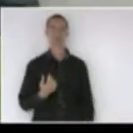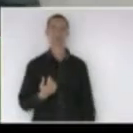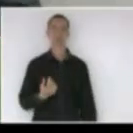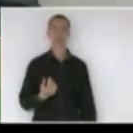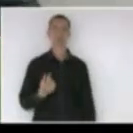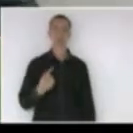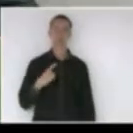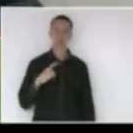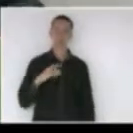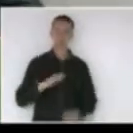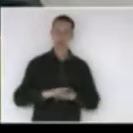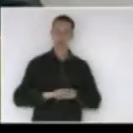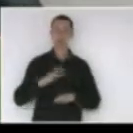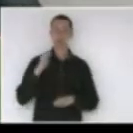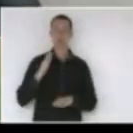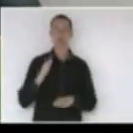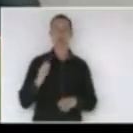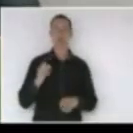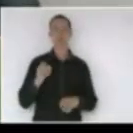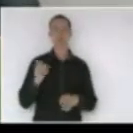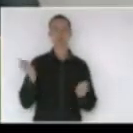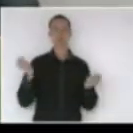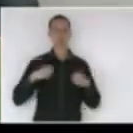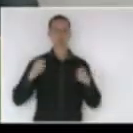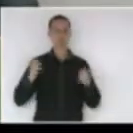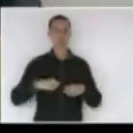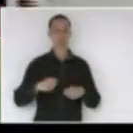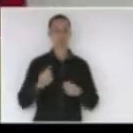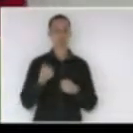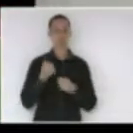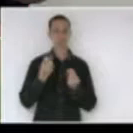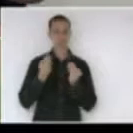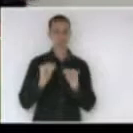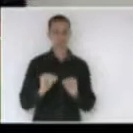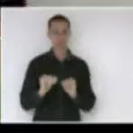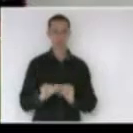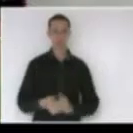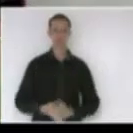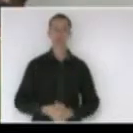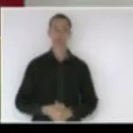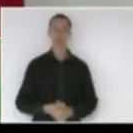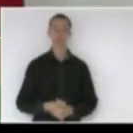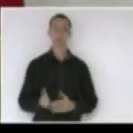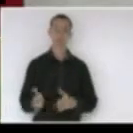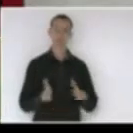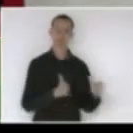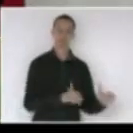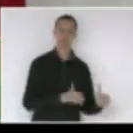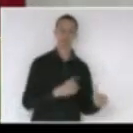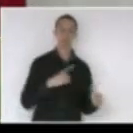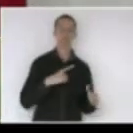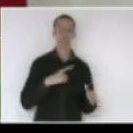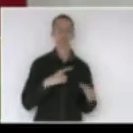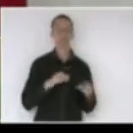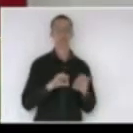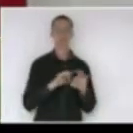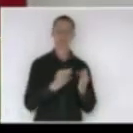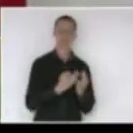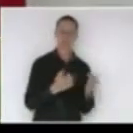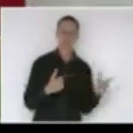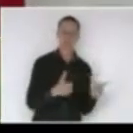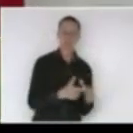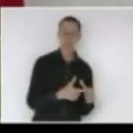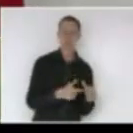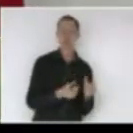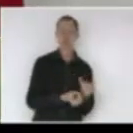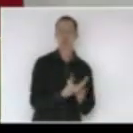e maiores condições de investimentos e por outro lado o pequeno produtor paga